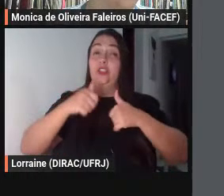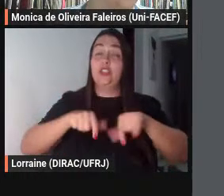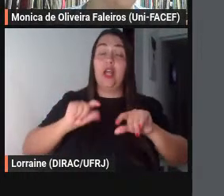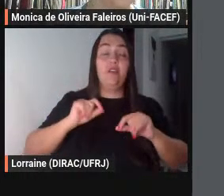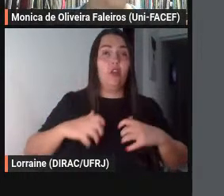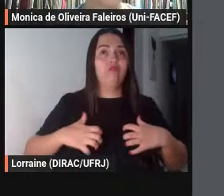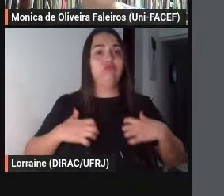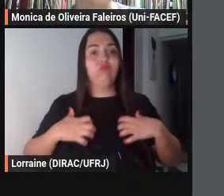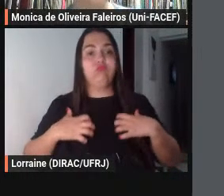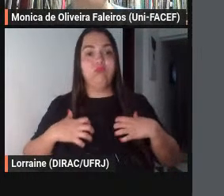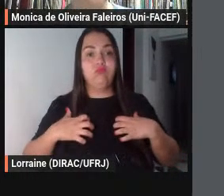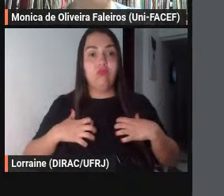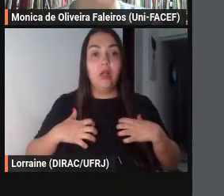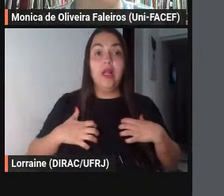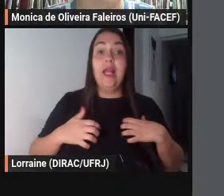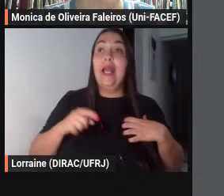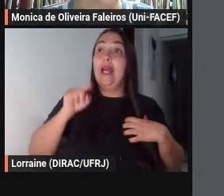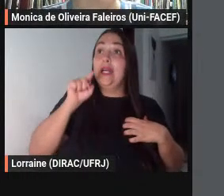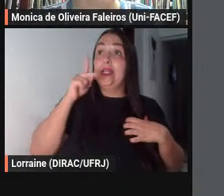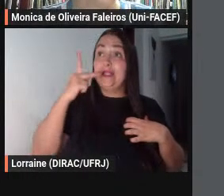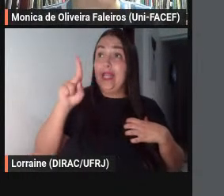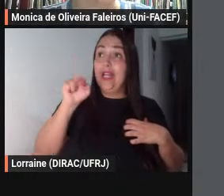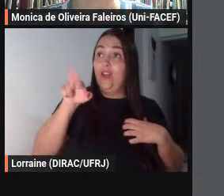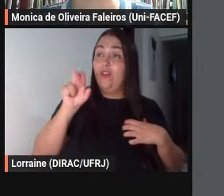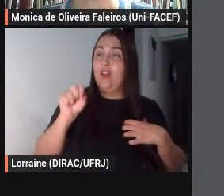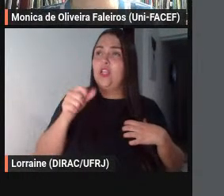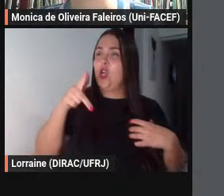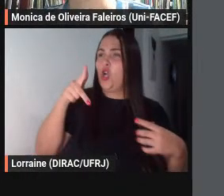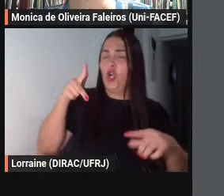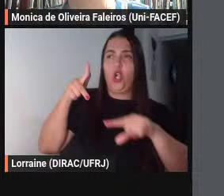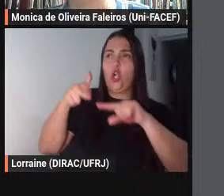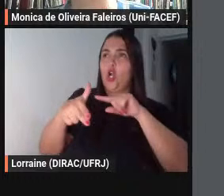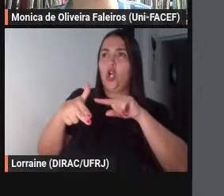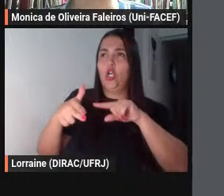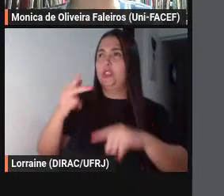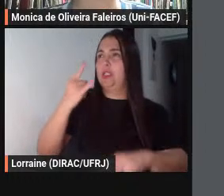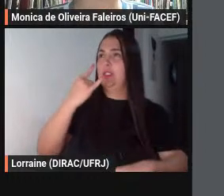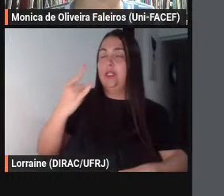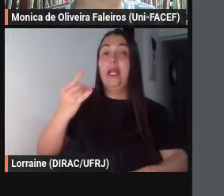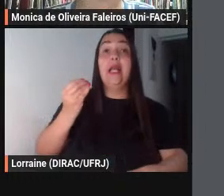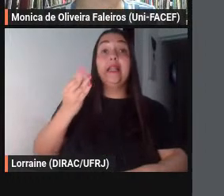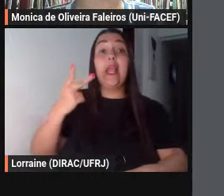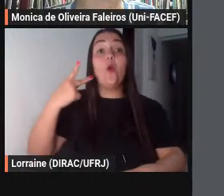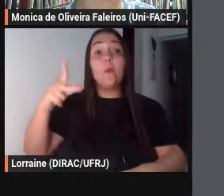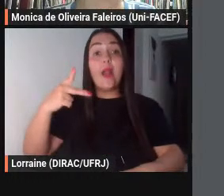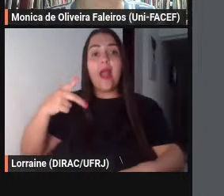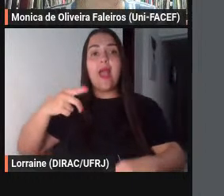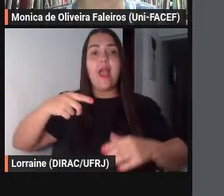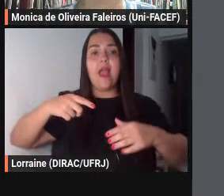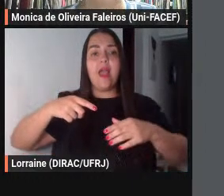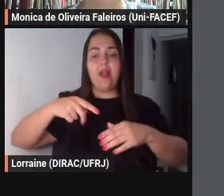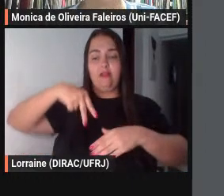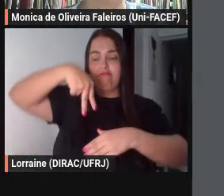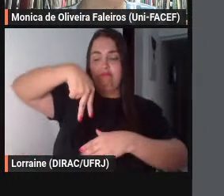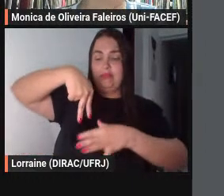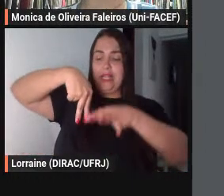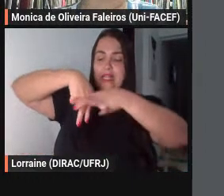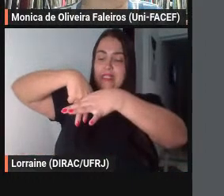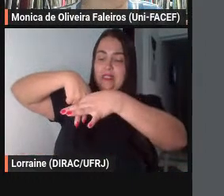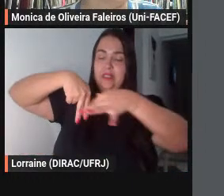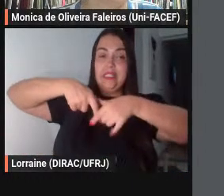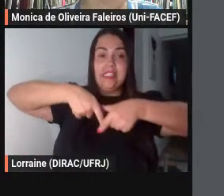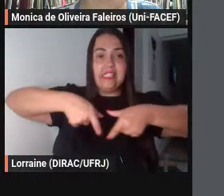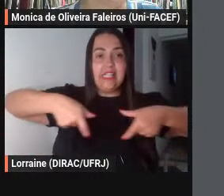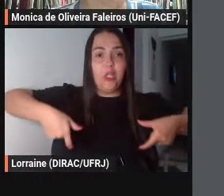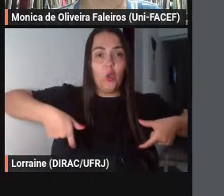neutralizar a força da atração de Vênus colocando nela um cinturão cheio de esmeraldas Vênus ou